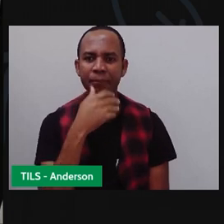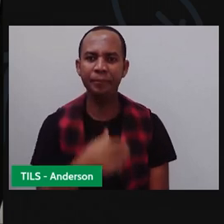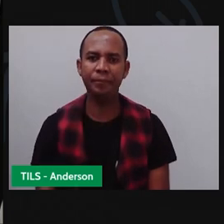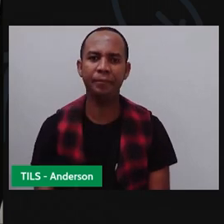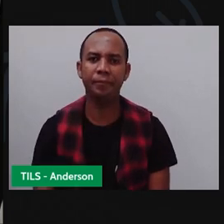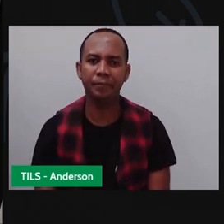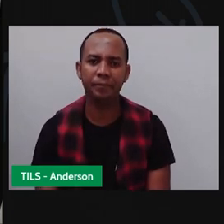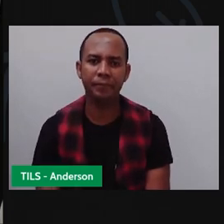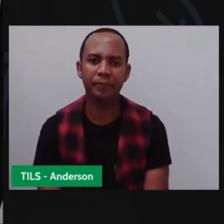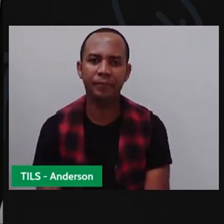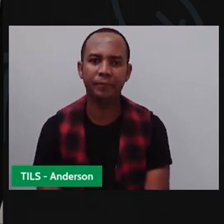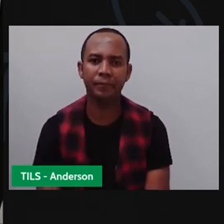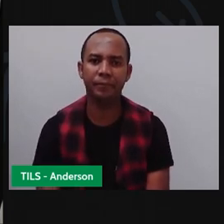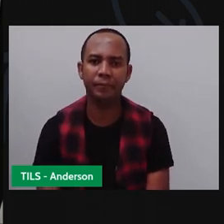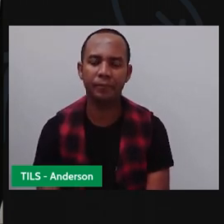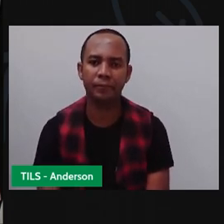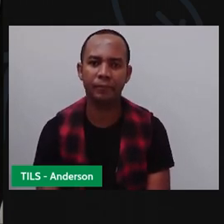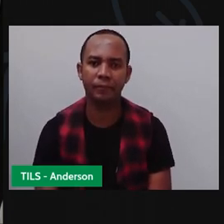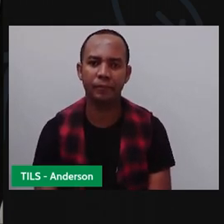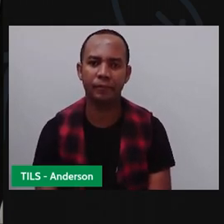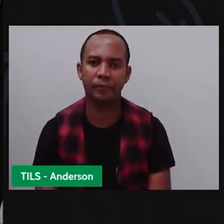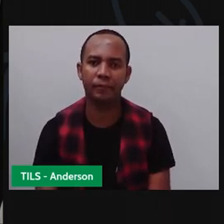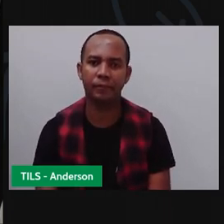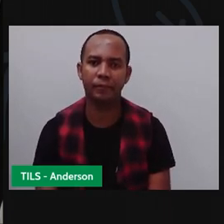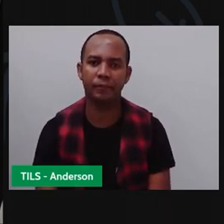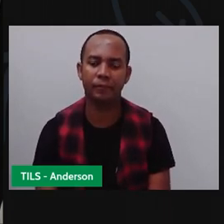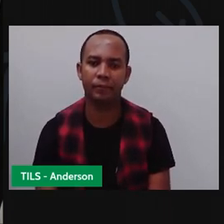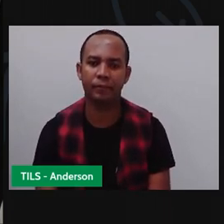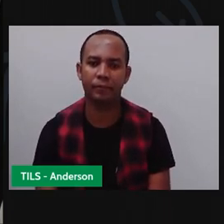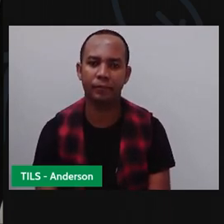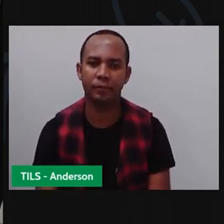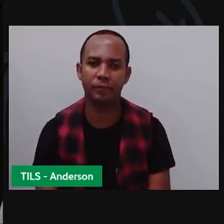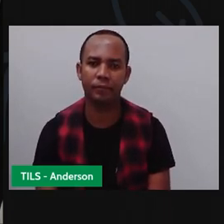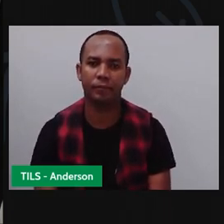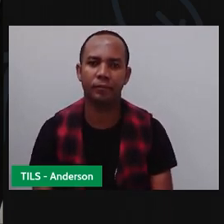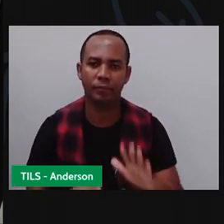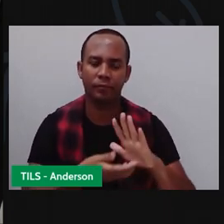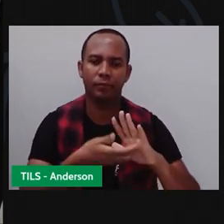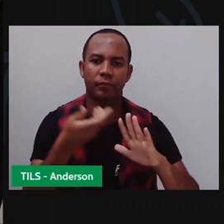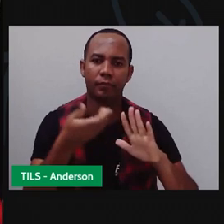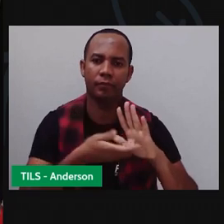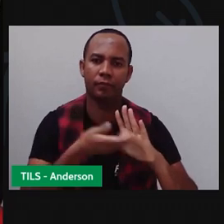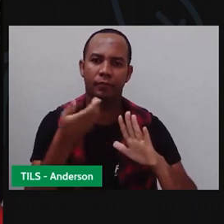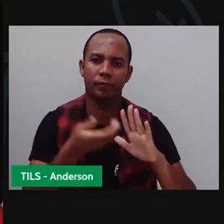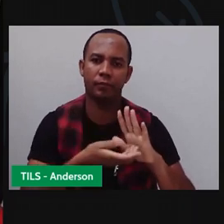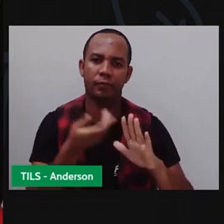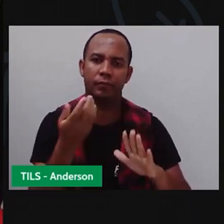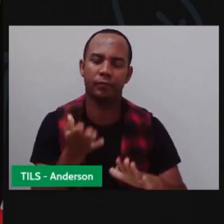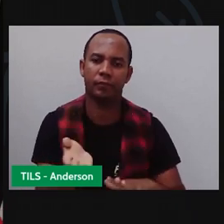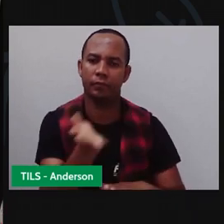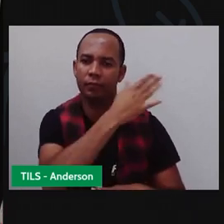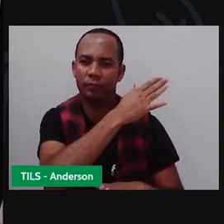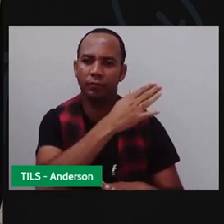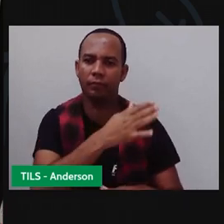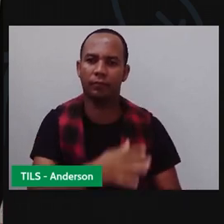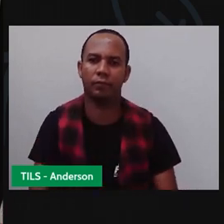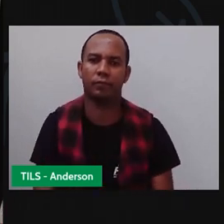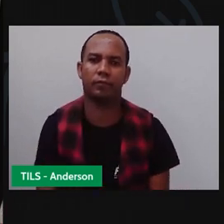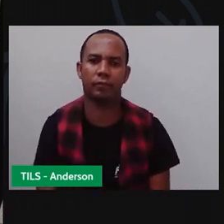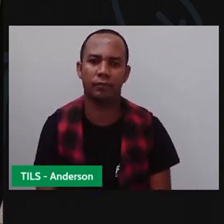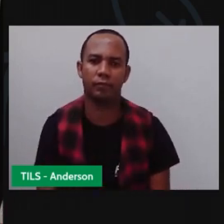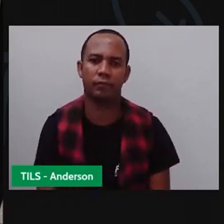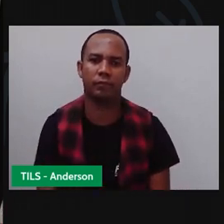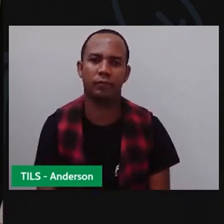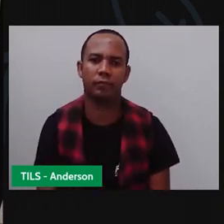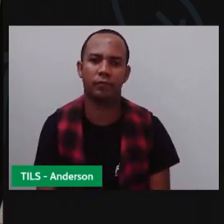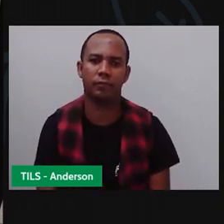Tem. E aqui ele continua cento e setenta? Não. Se eu tire esse um daqui, ele fica só o quê? O setenta. Aqui eu vou